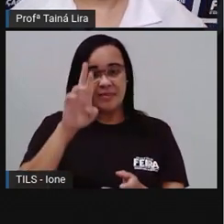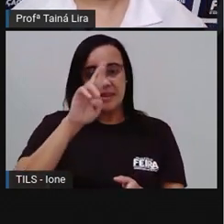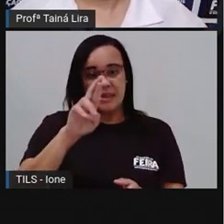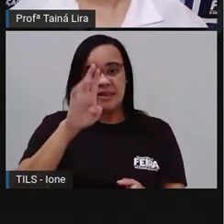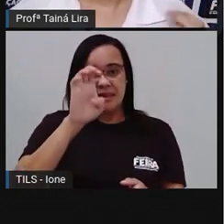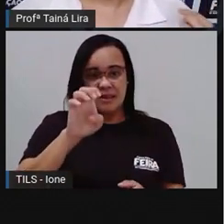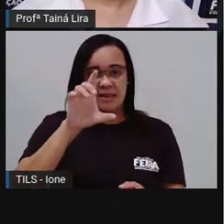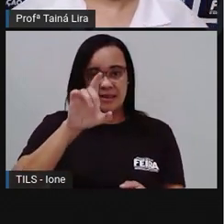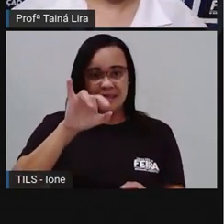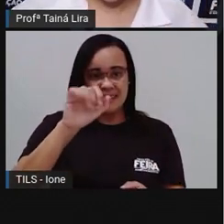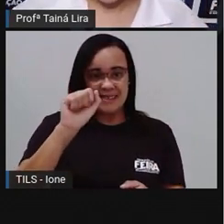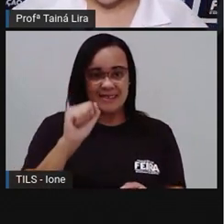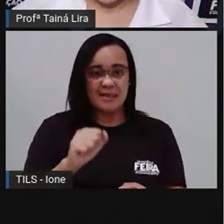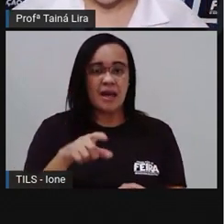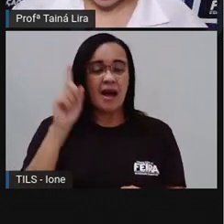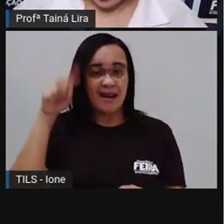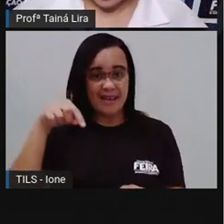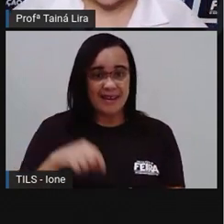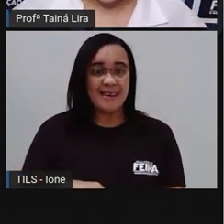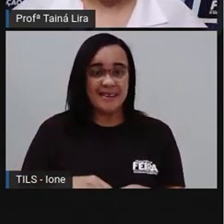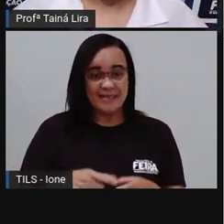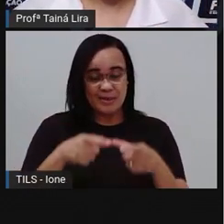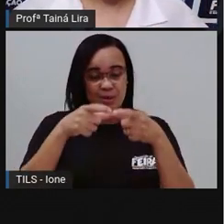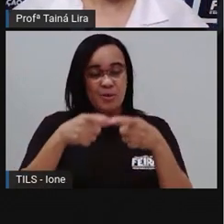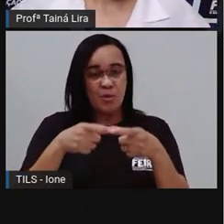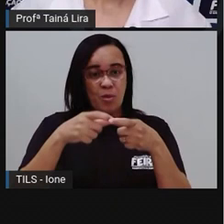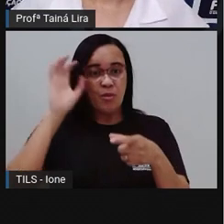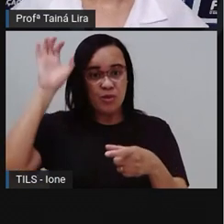Bolinho de chuva, certo?